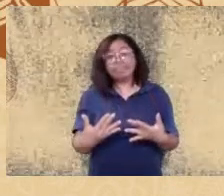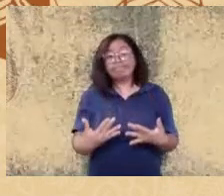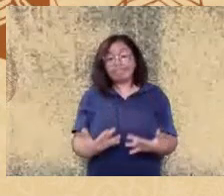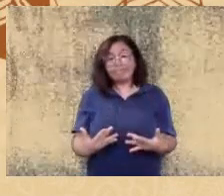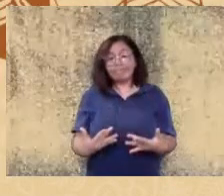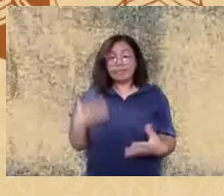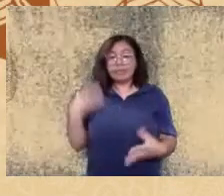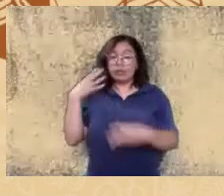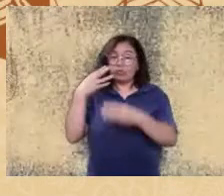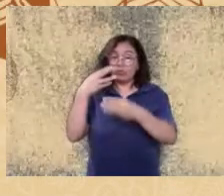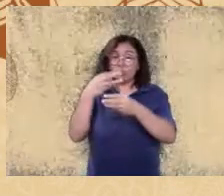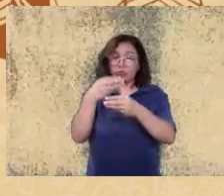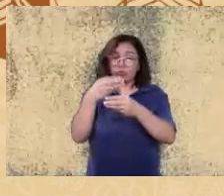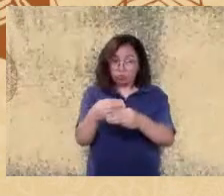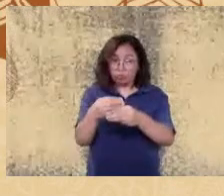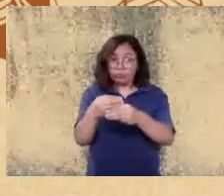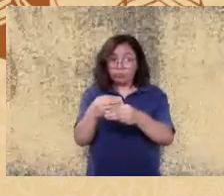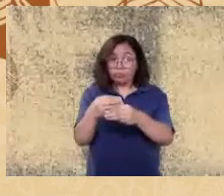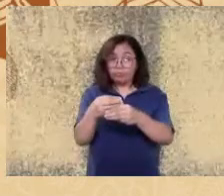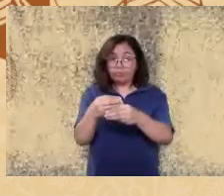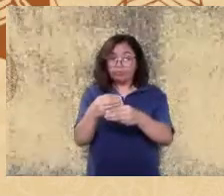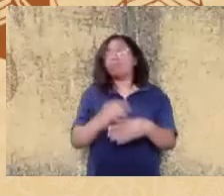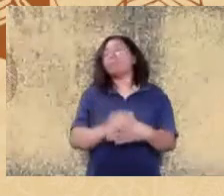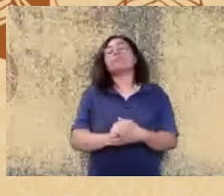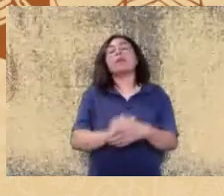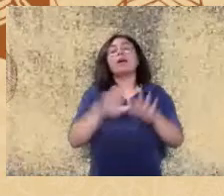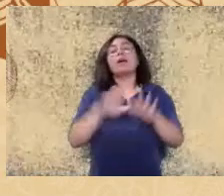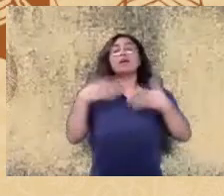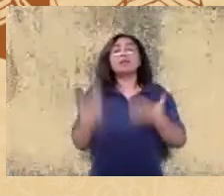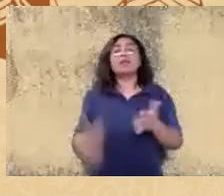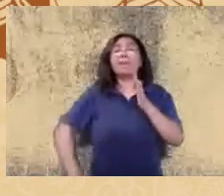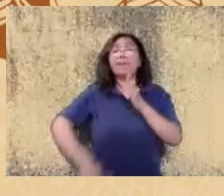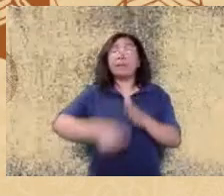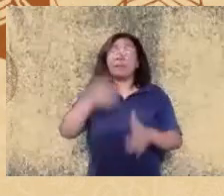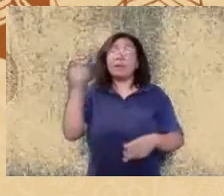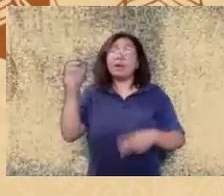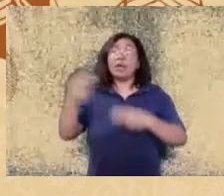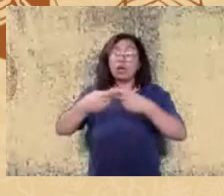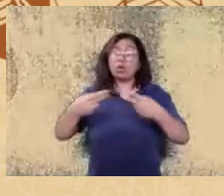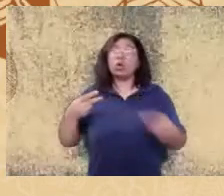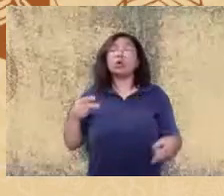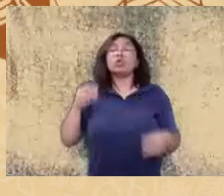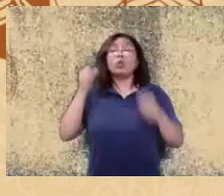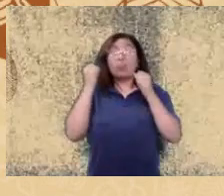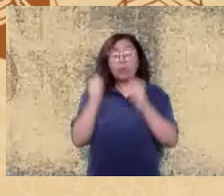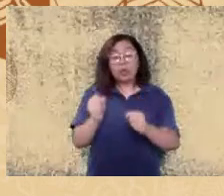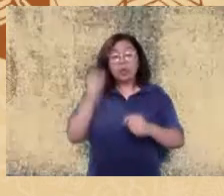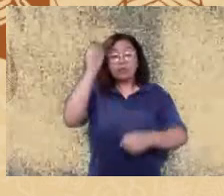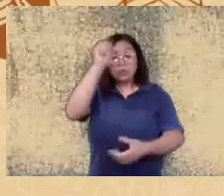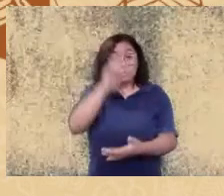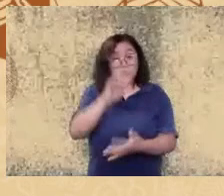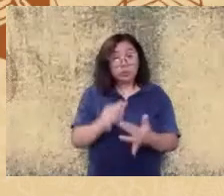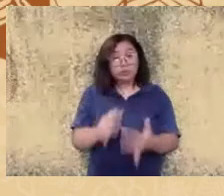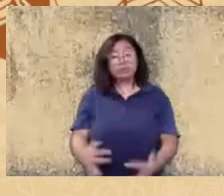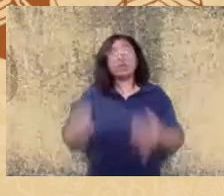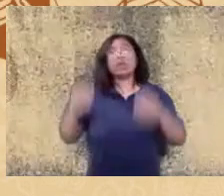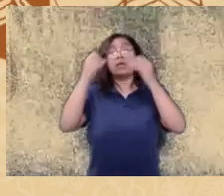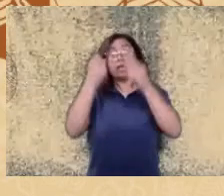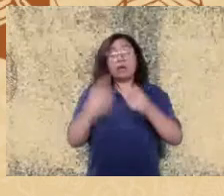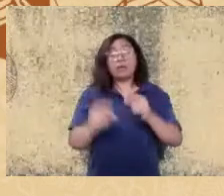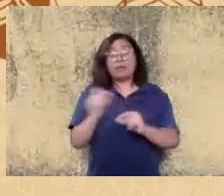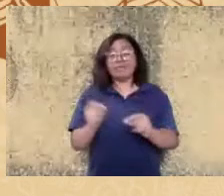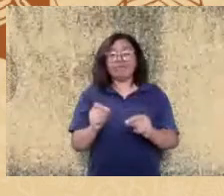associações com os dados então a primeira crítica que a gente pode fazer é essa correlação não é